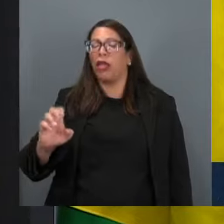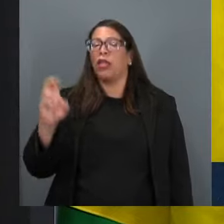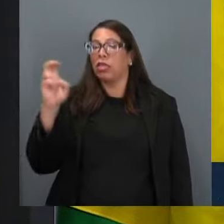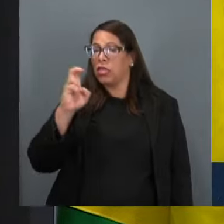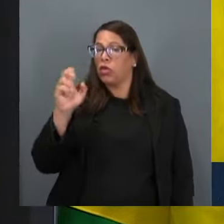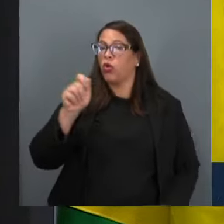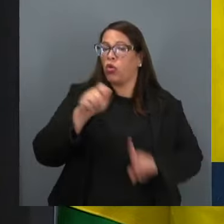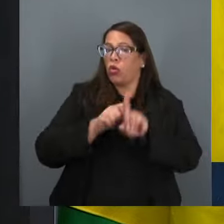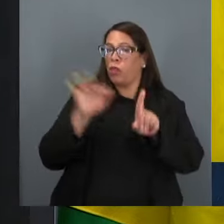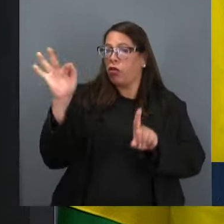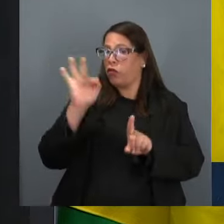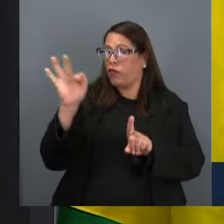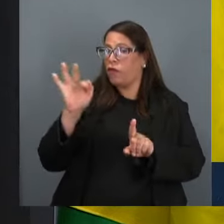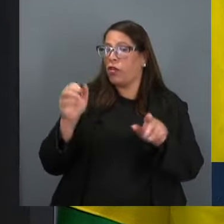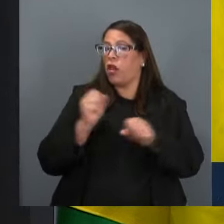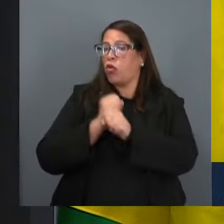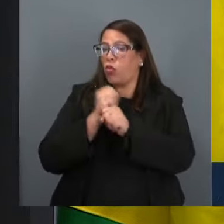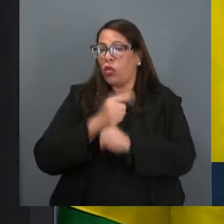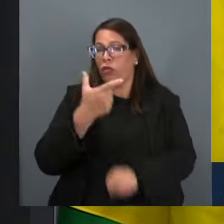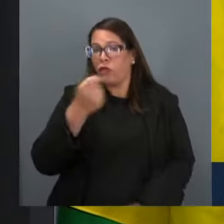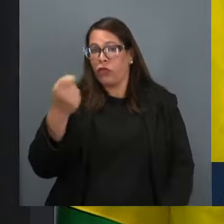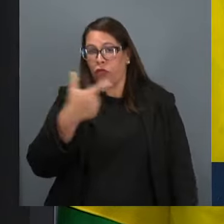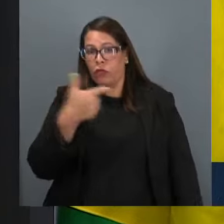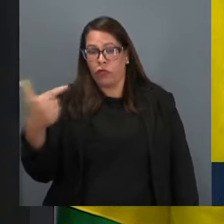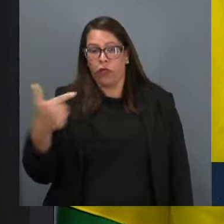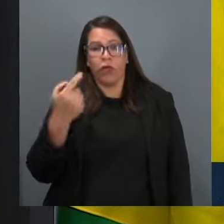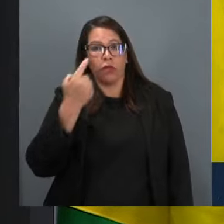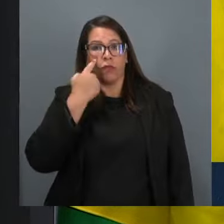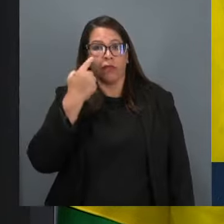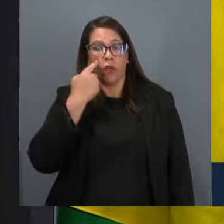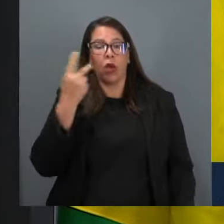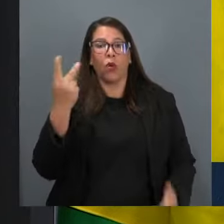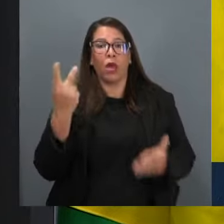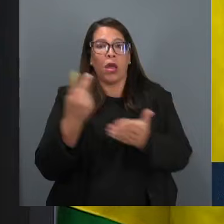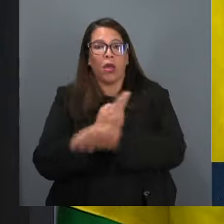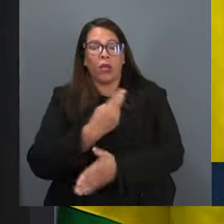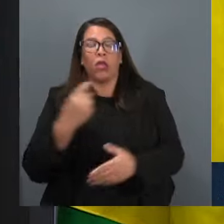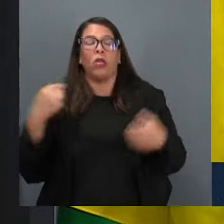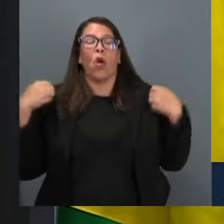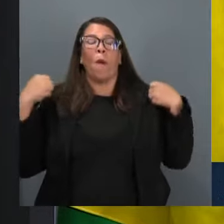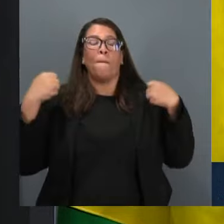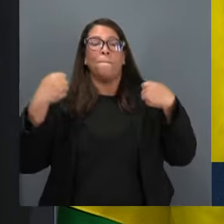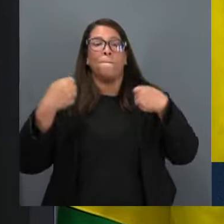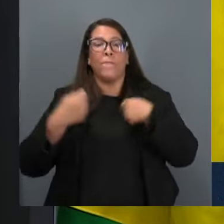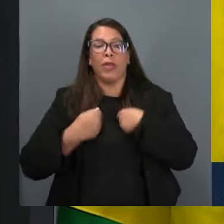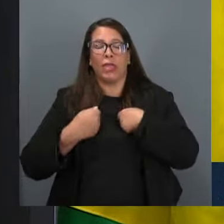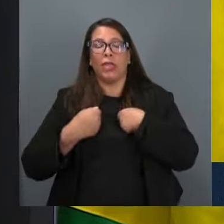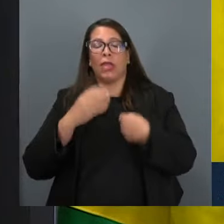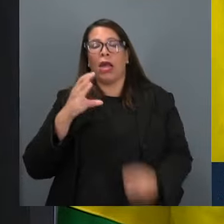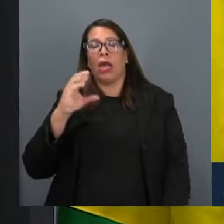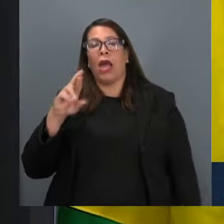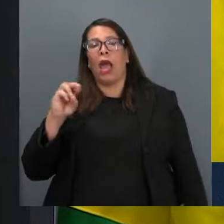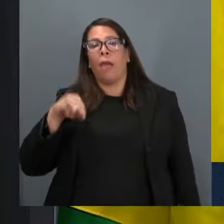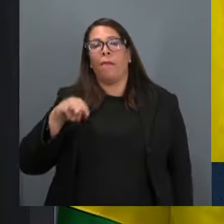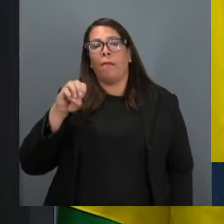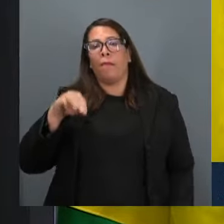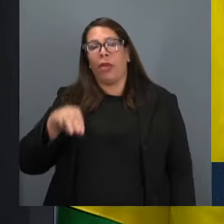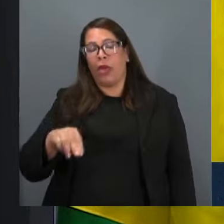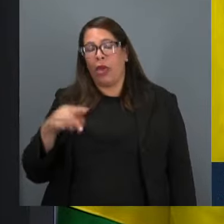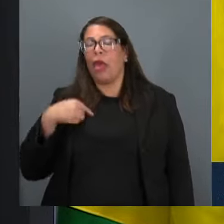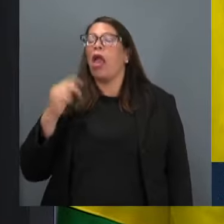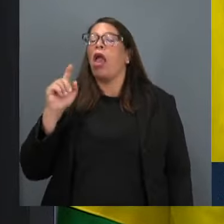fevereiro de 2022. Olha só o que disse a ministra Carmen Lúcia. A conduta